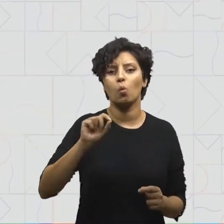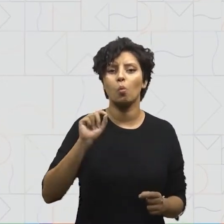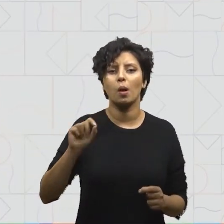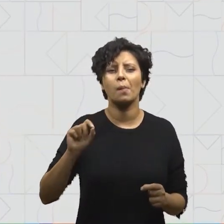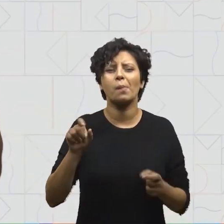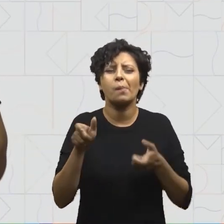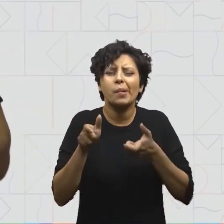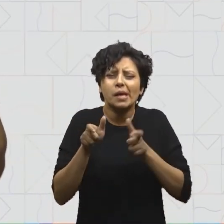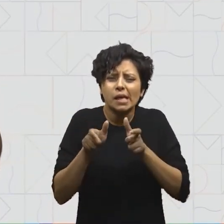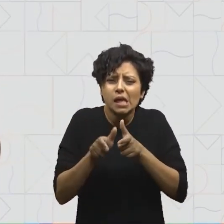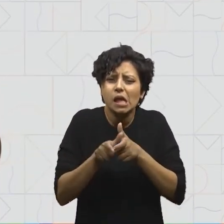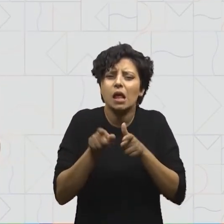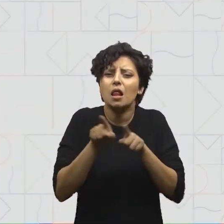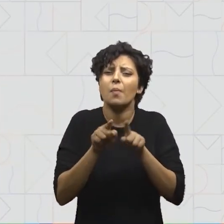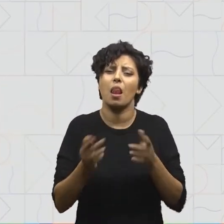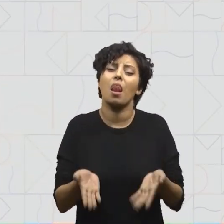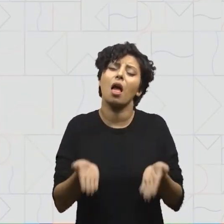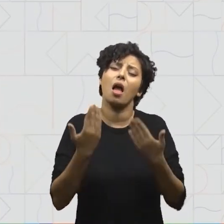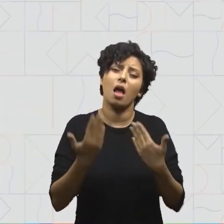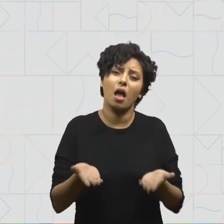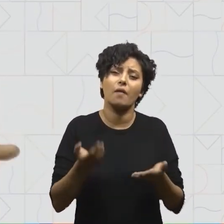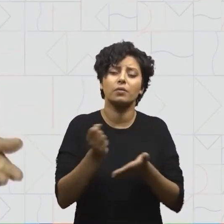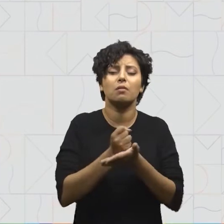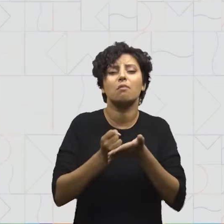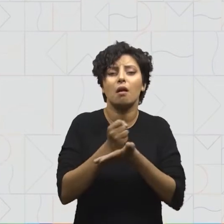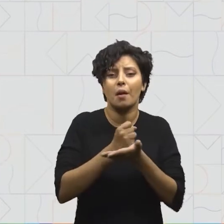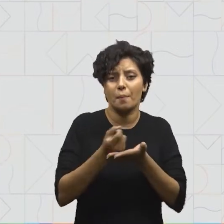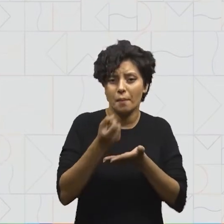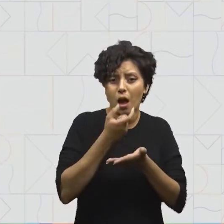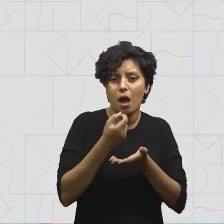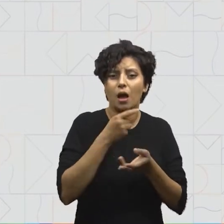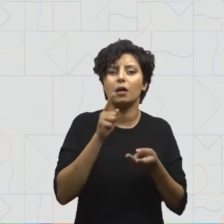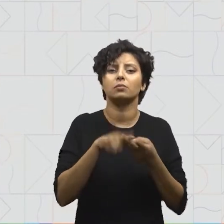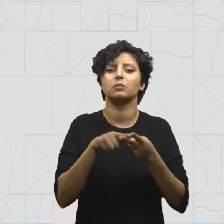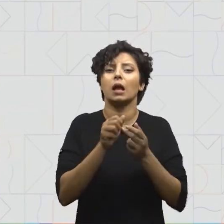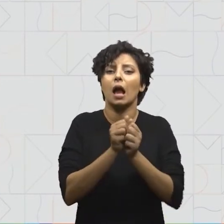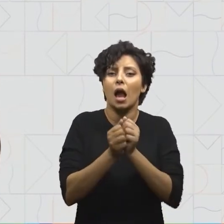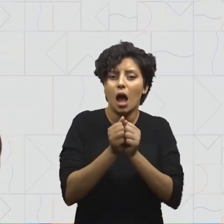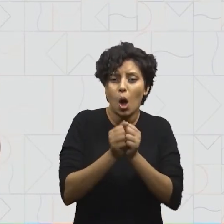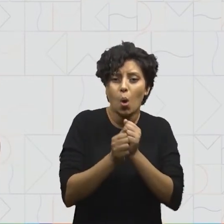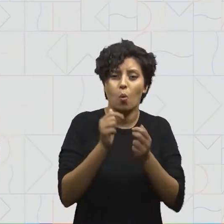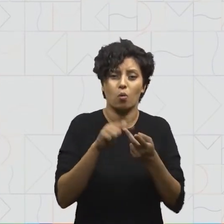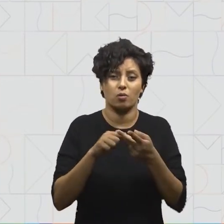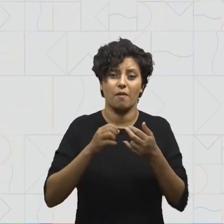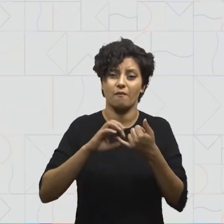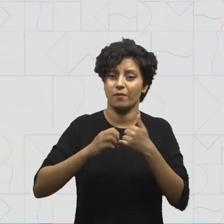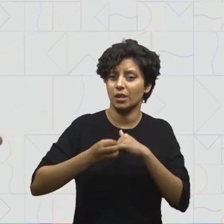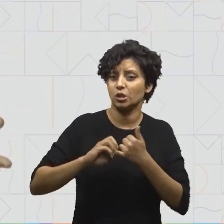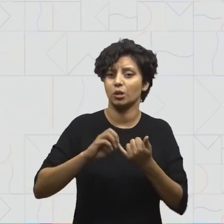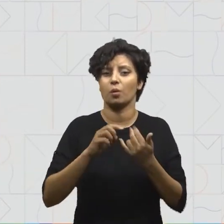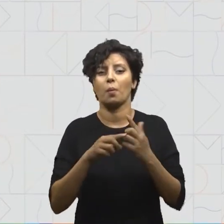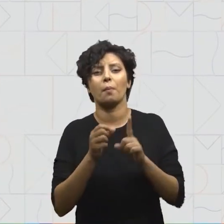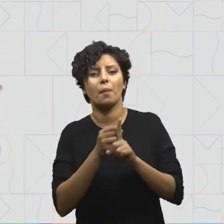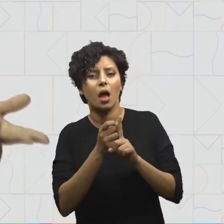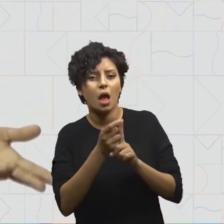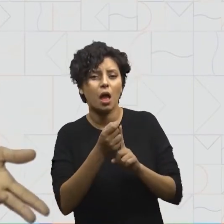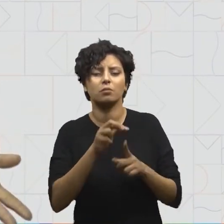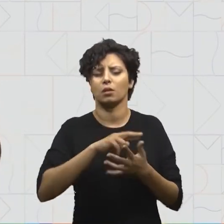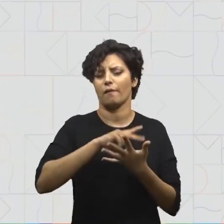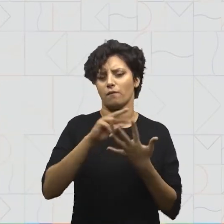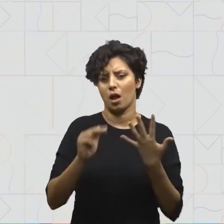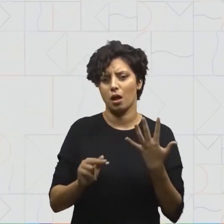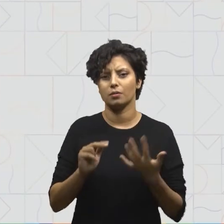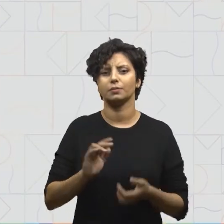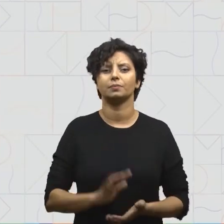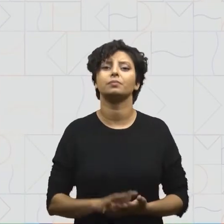em coisas pequenas e leves, como remédios, grão de arroz, feijão, milho, entre